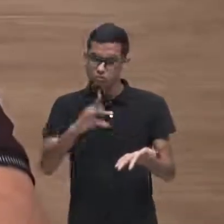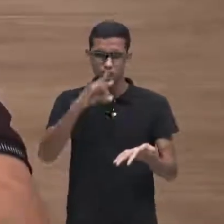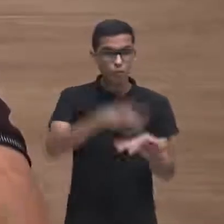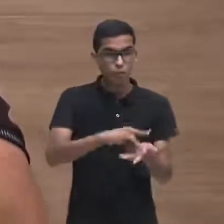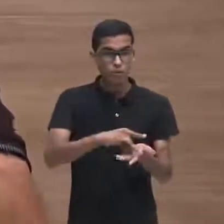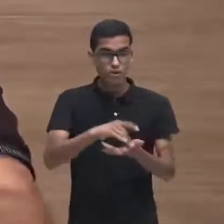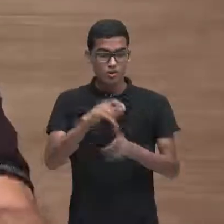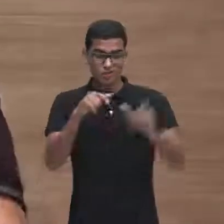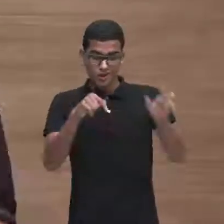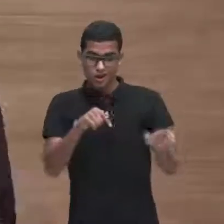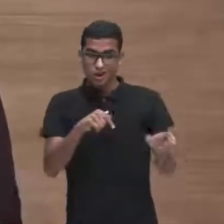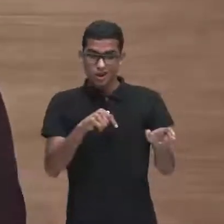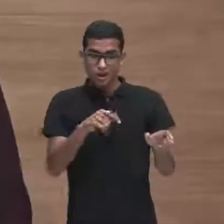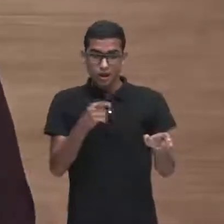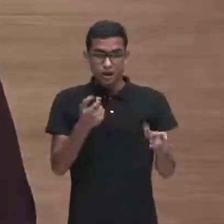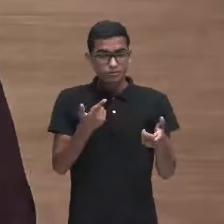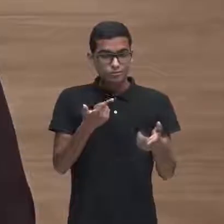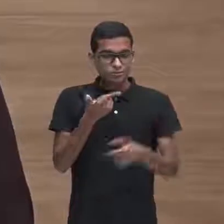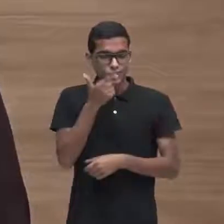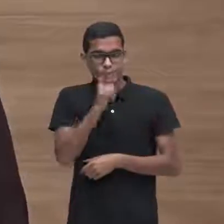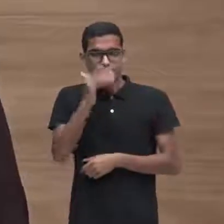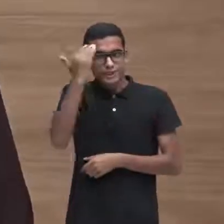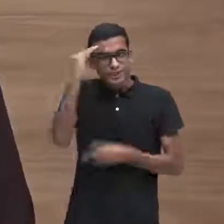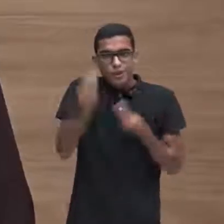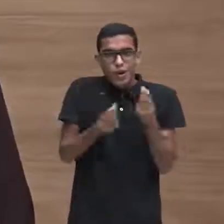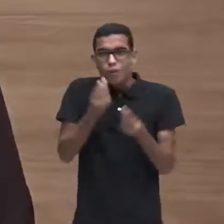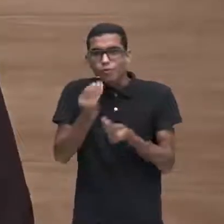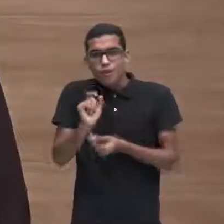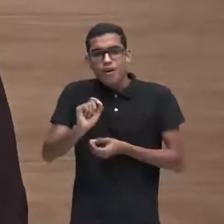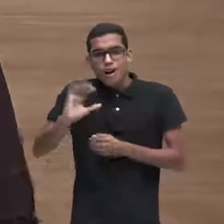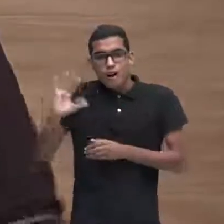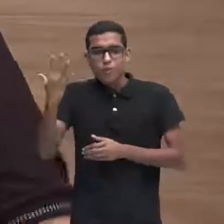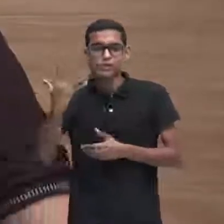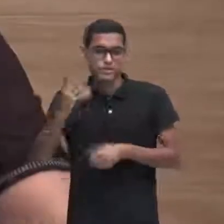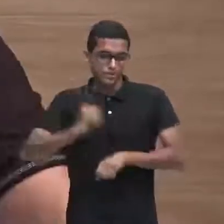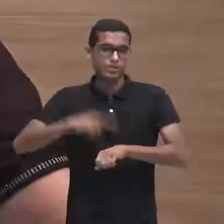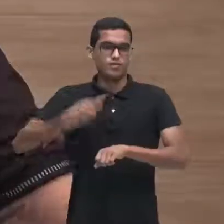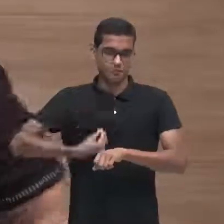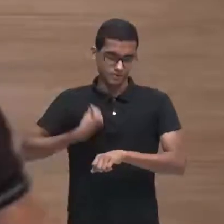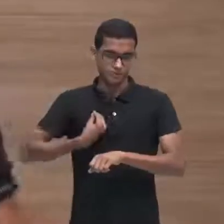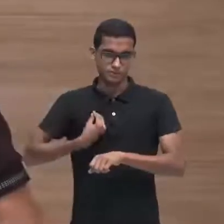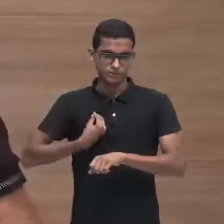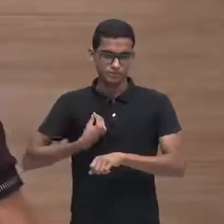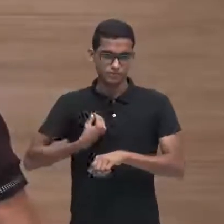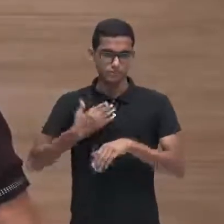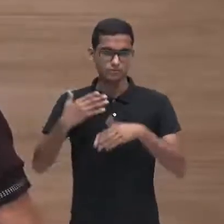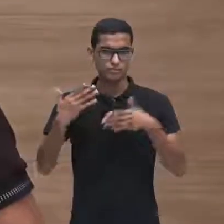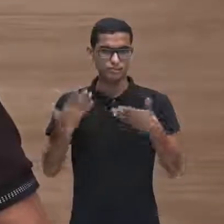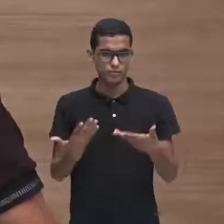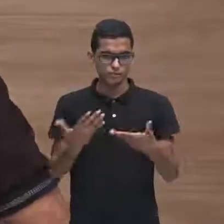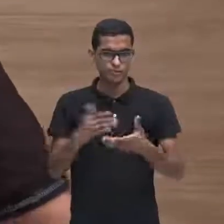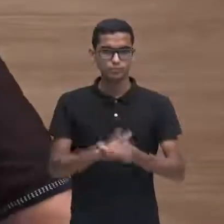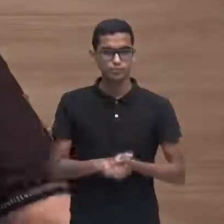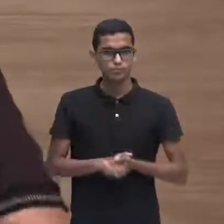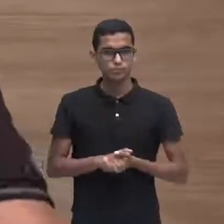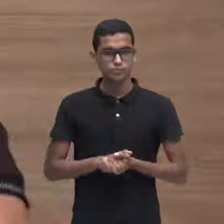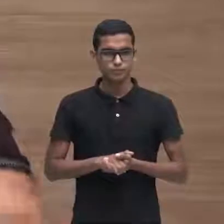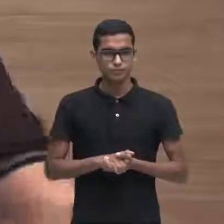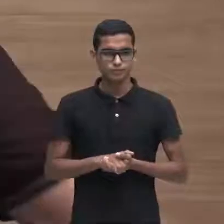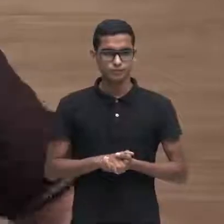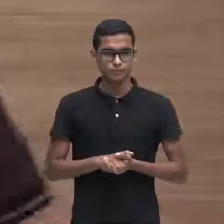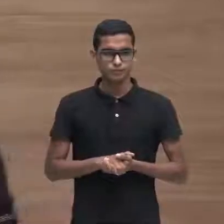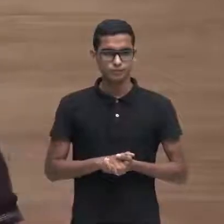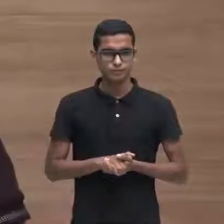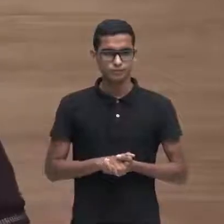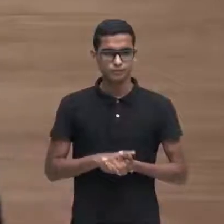existem casos em que N outros elementos em realidade, não são nem casos,